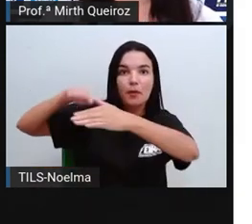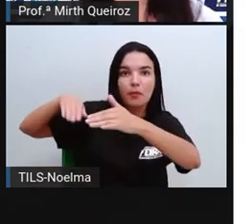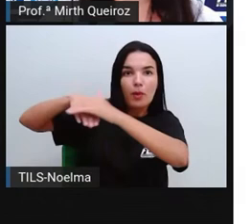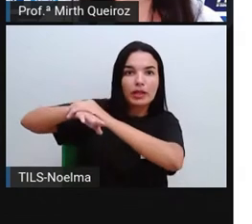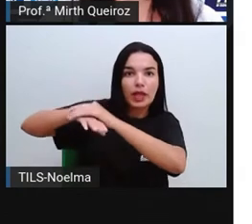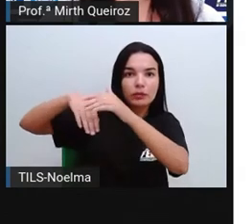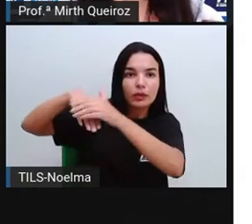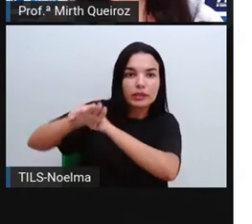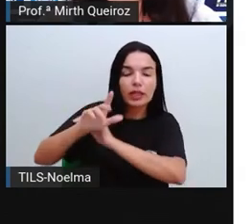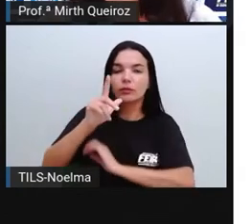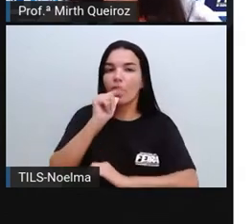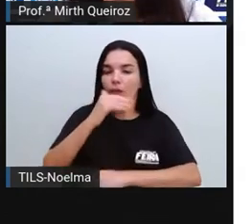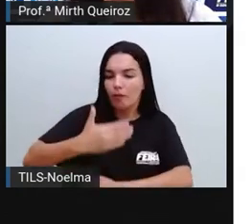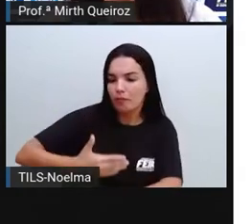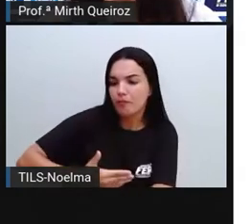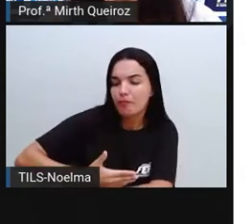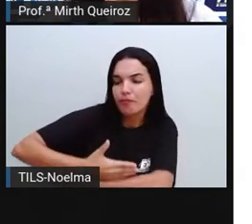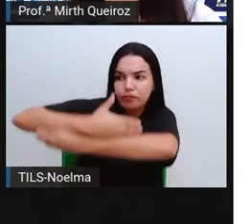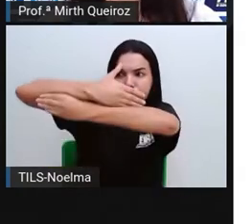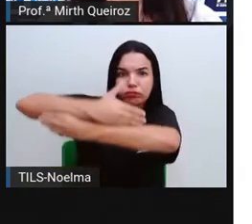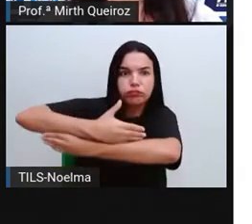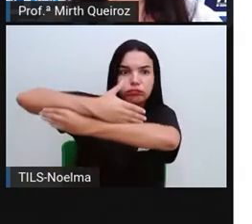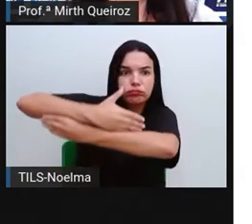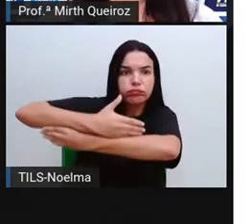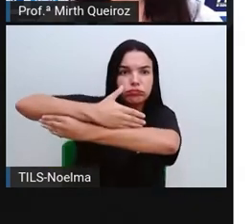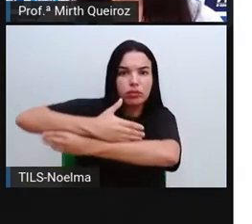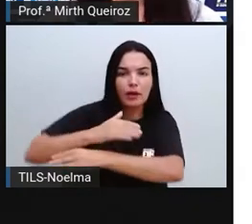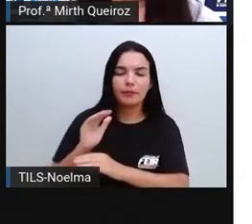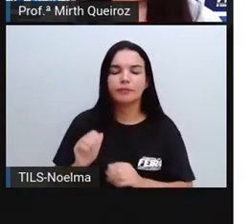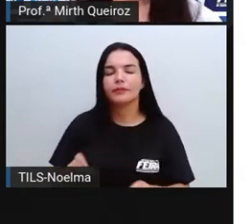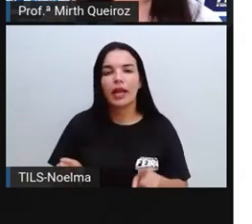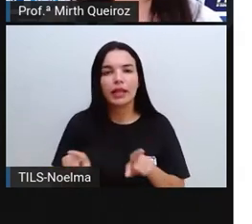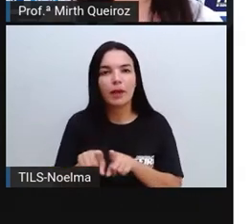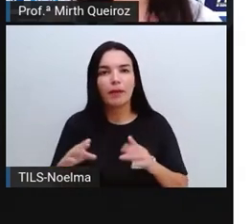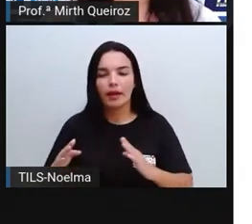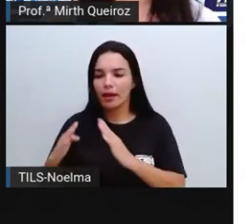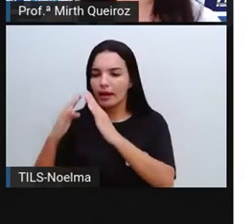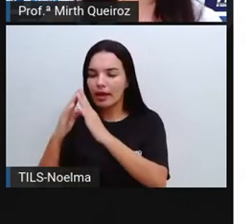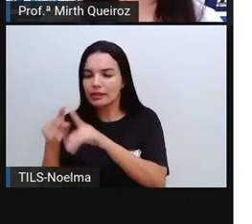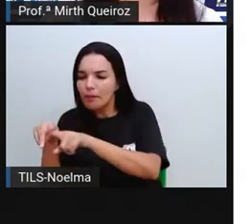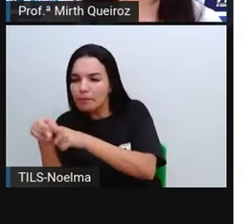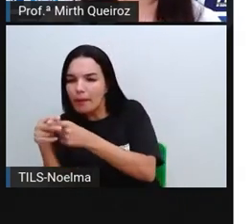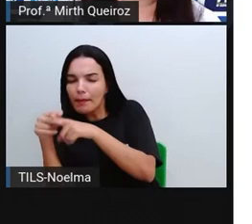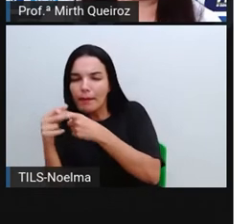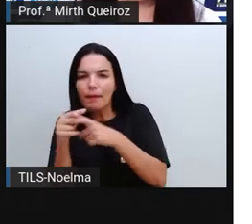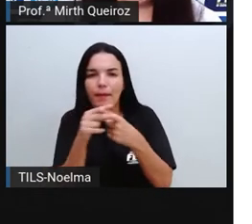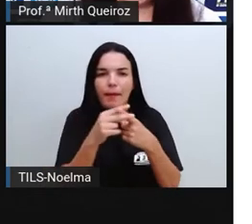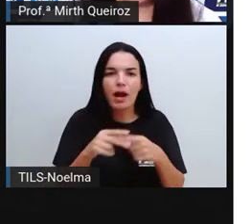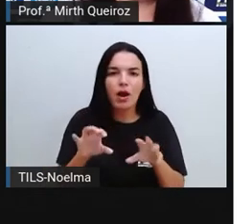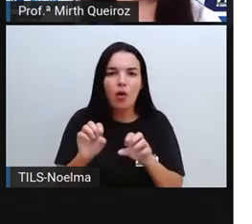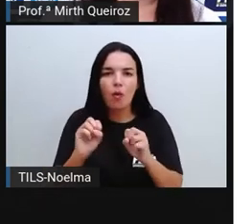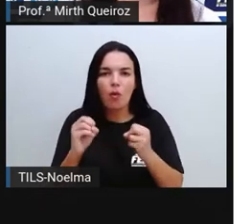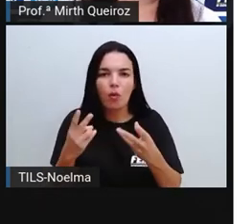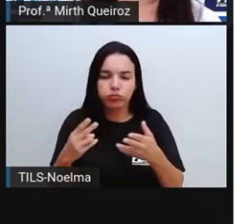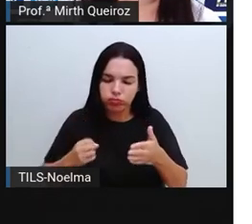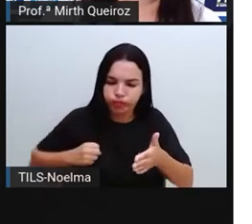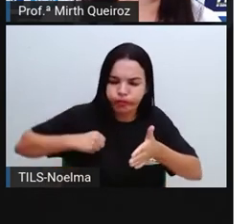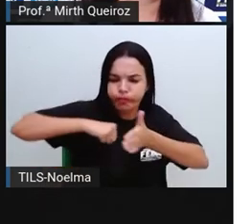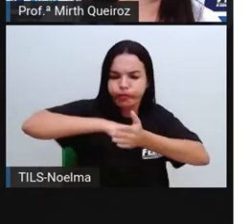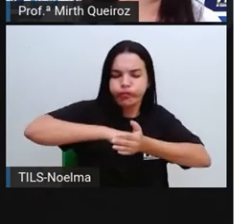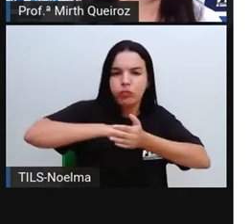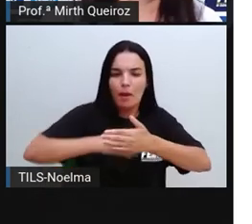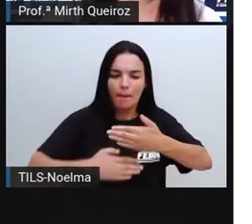reservatório. Nós vamos ter a casa das máquinas ou de forças de comportas, né?